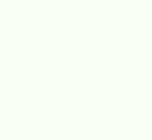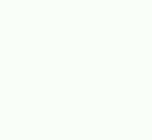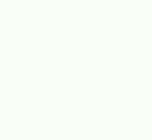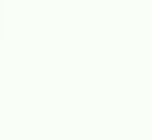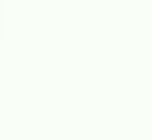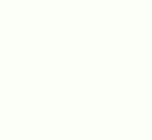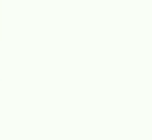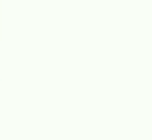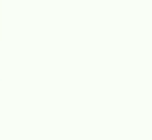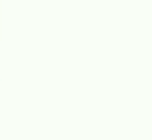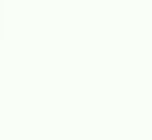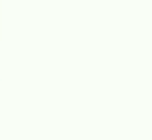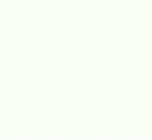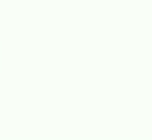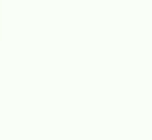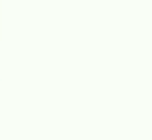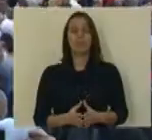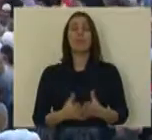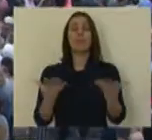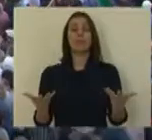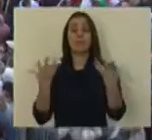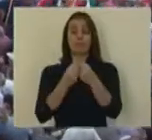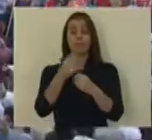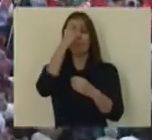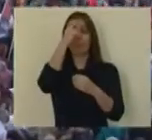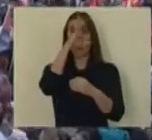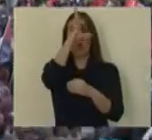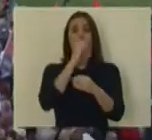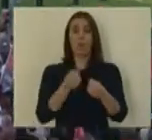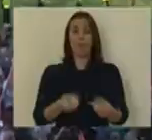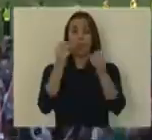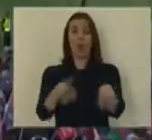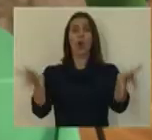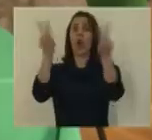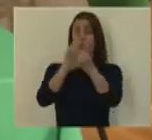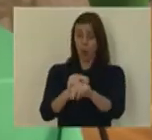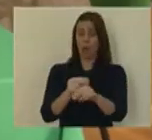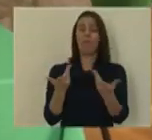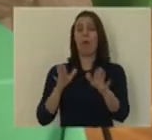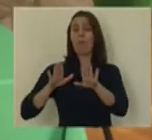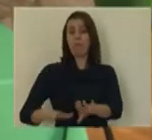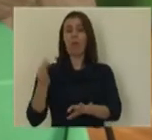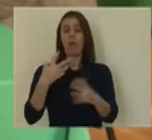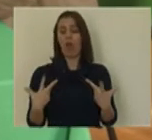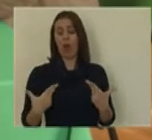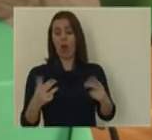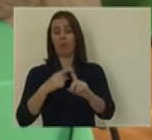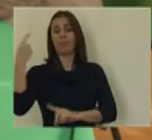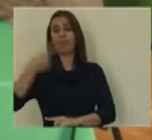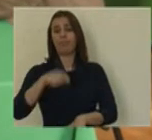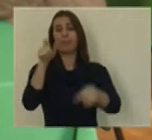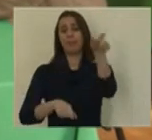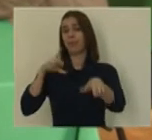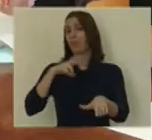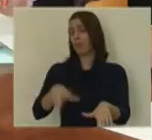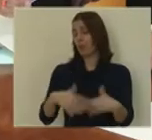Partido Ecologista Os Verdes Com a solução governativa encontrada, conseguiu-se travar a austeridade imposta